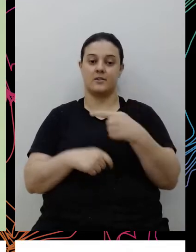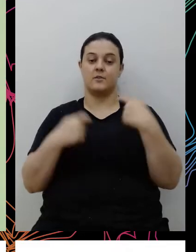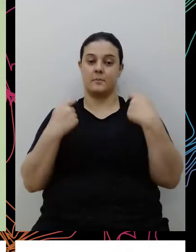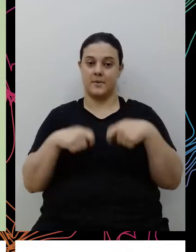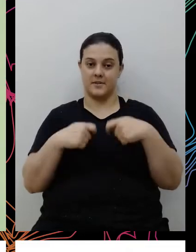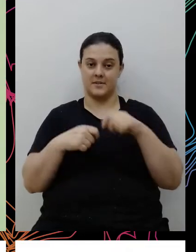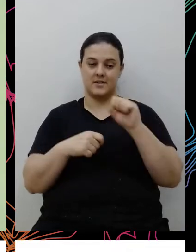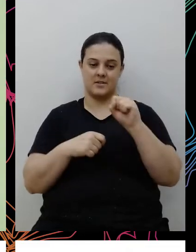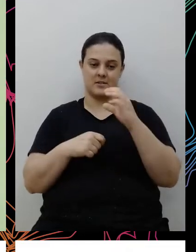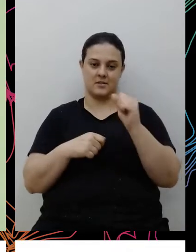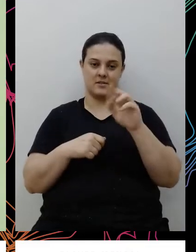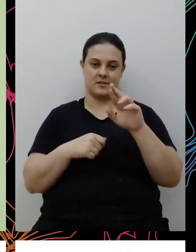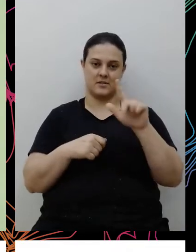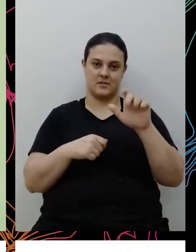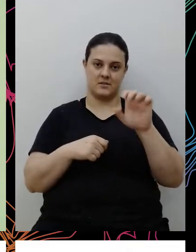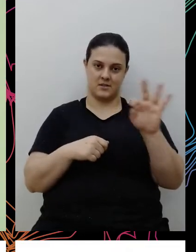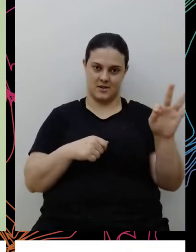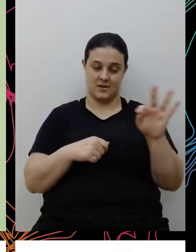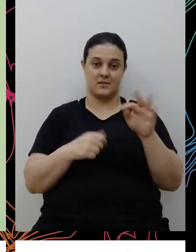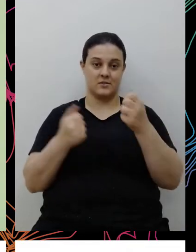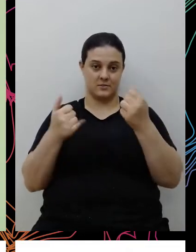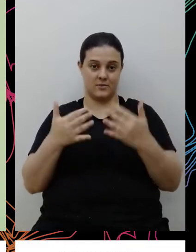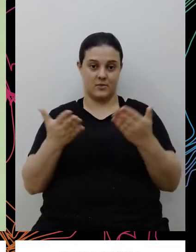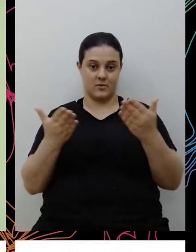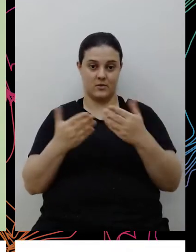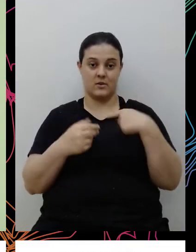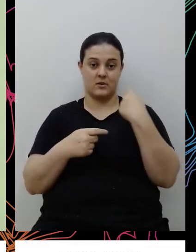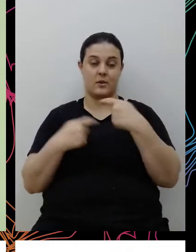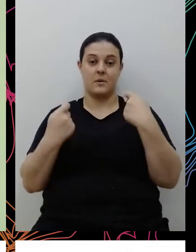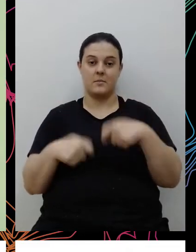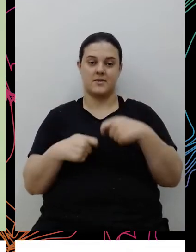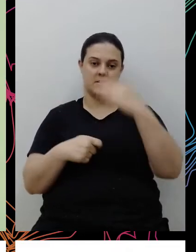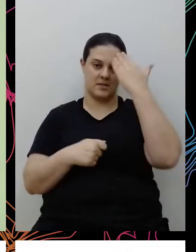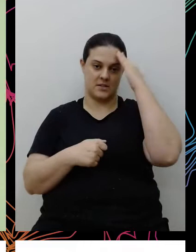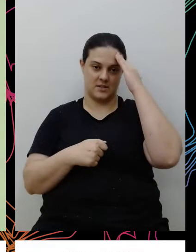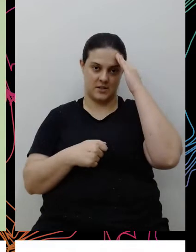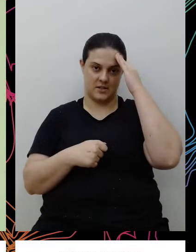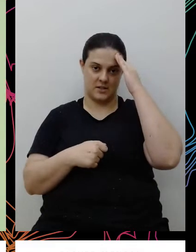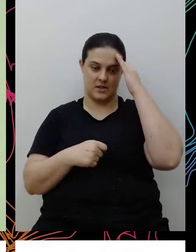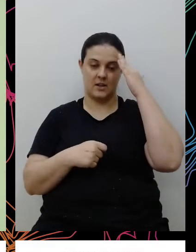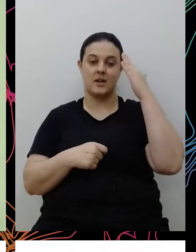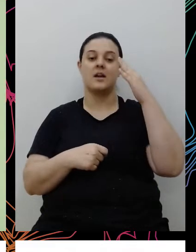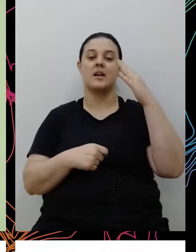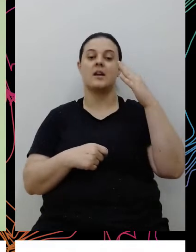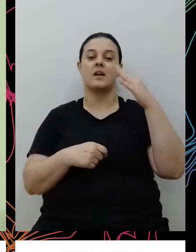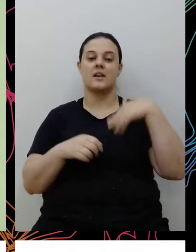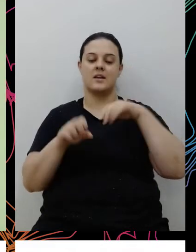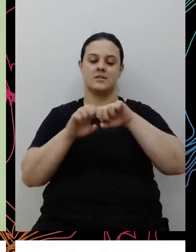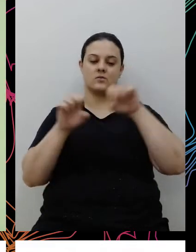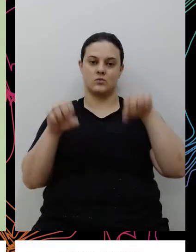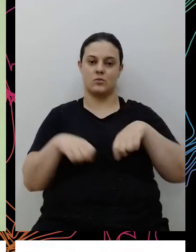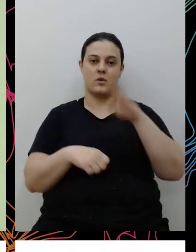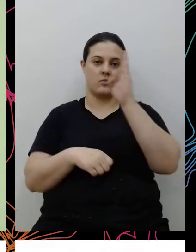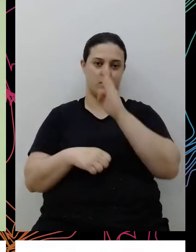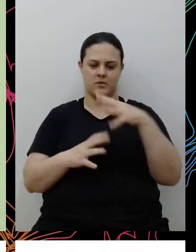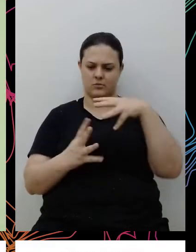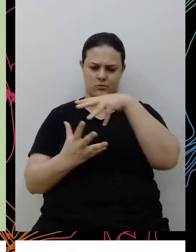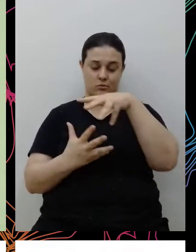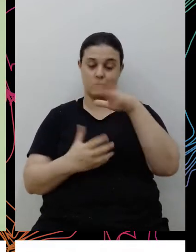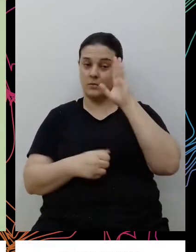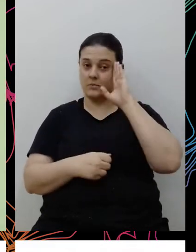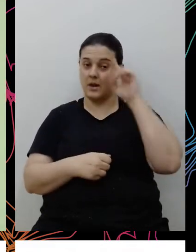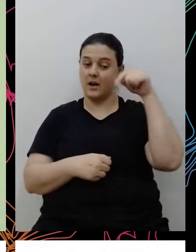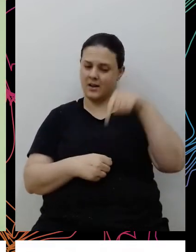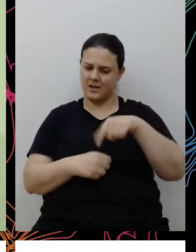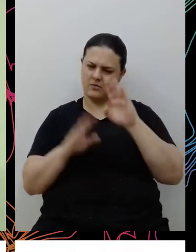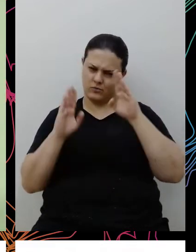acabou de trazer isso na fala dela, né, a gente precisa entender que o racismo é estrutural no Brasil, no mundo, enfim, mais especificamente no